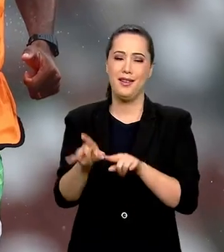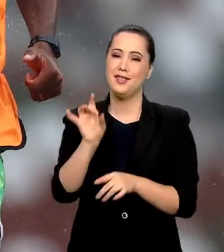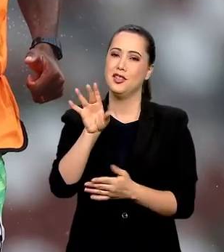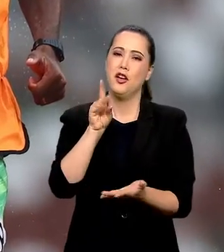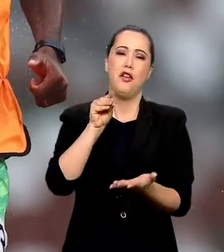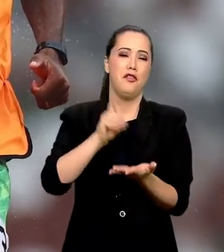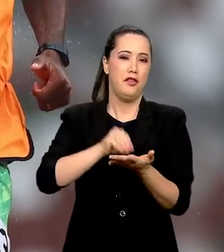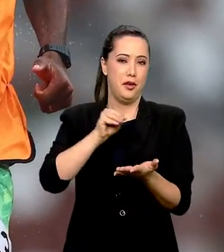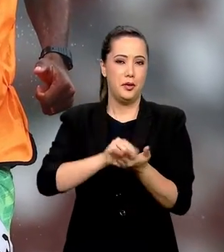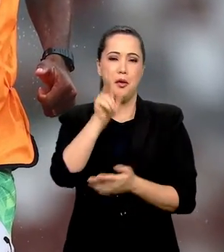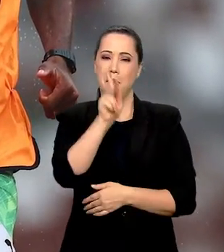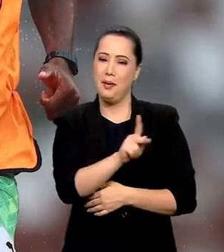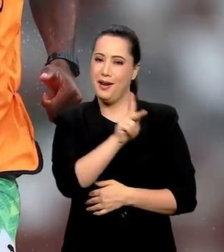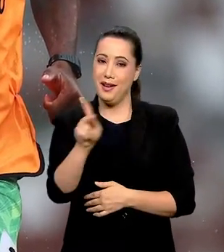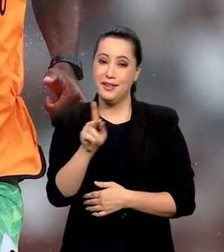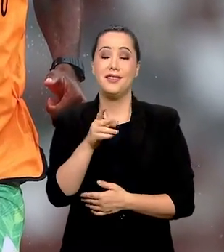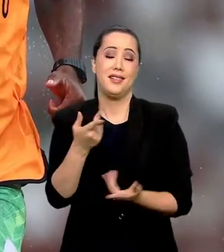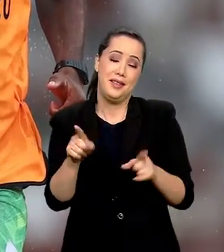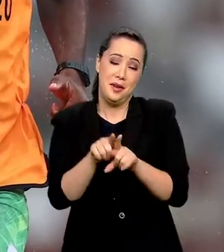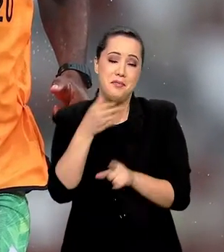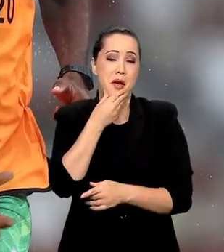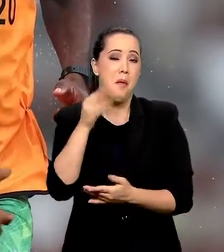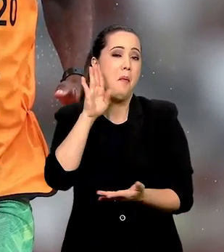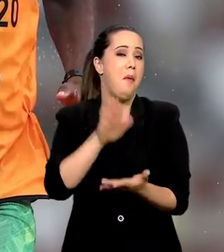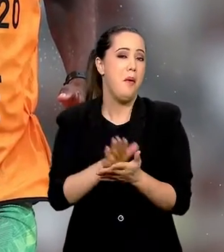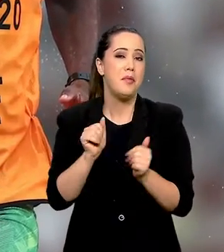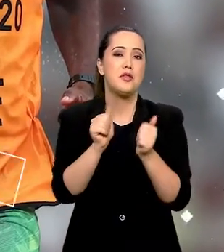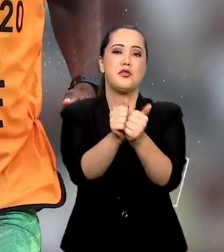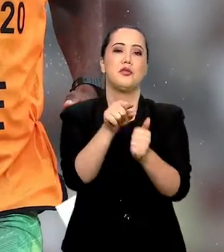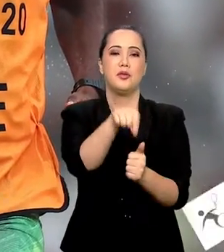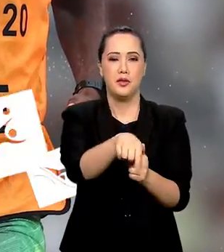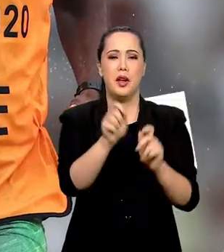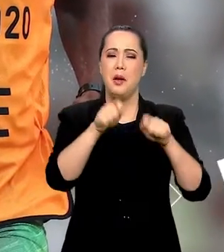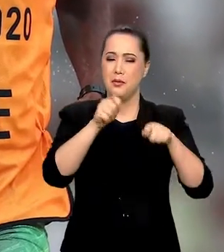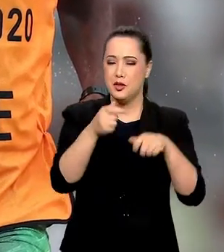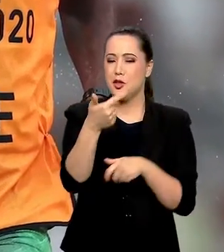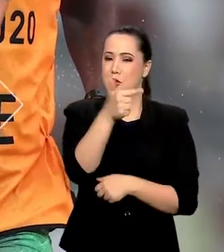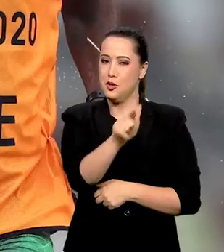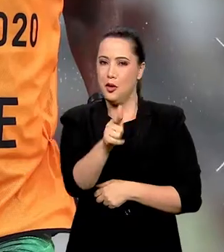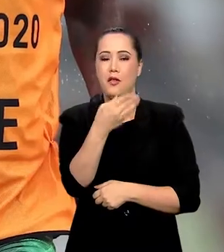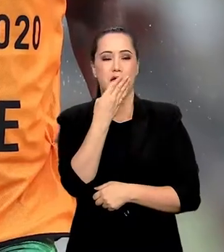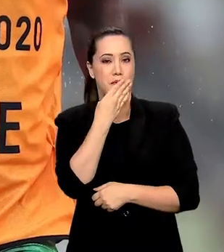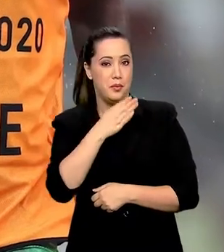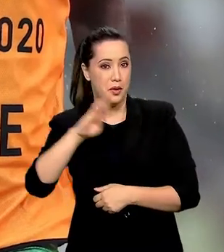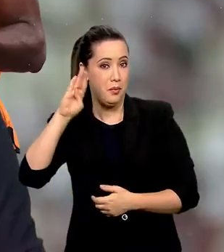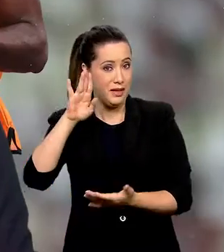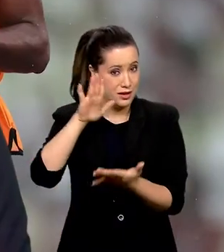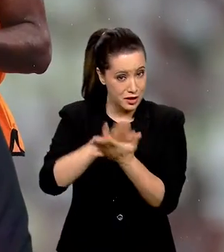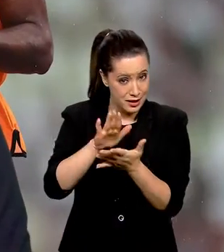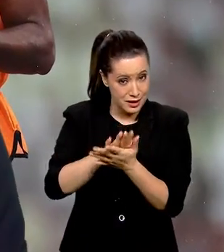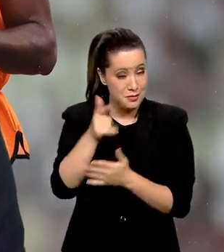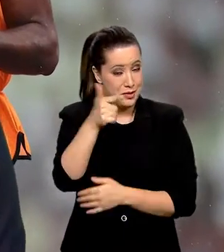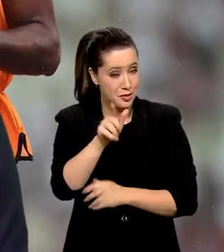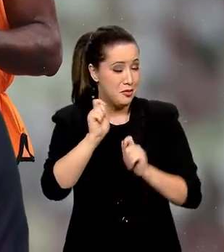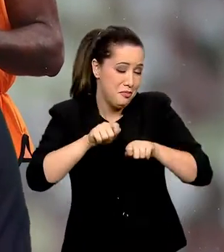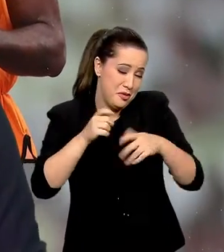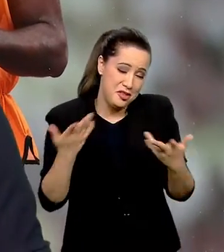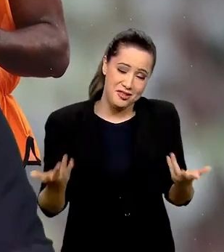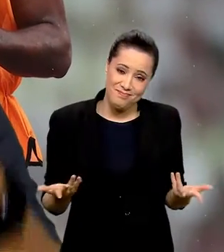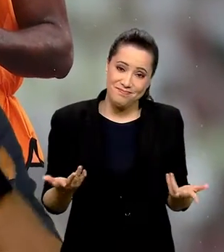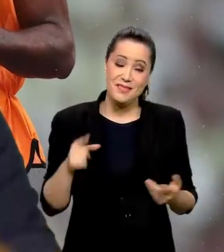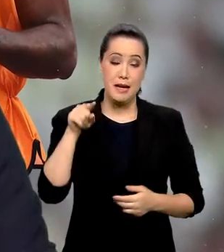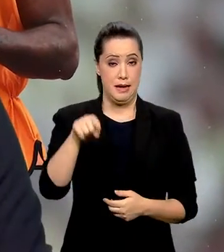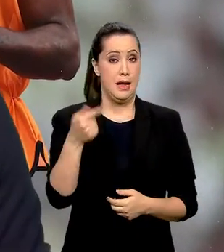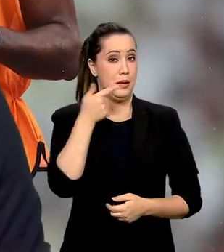faltou o padre e o marido estarem lá na linha de chegada, né? Aí dava até para fazer uma renovação de votos. A Lorena chegou em segundo lugar